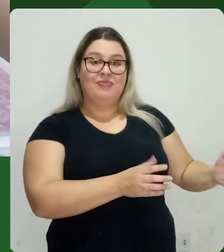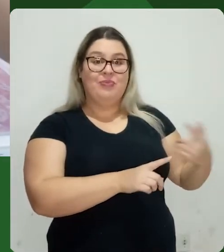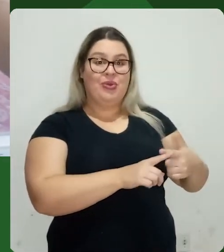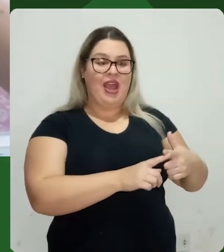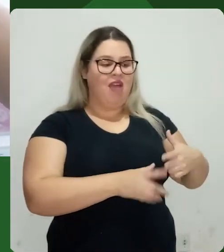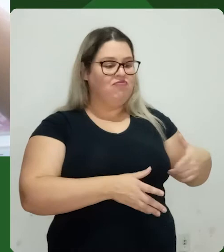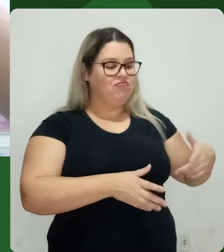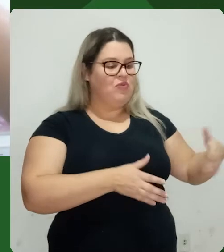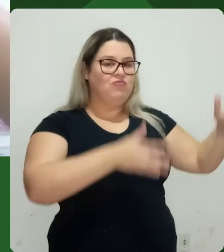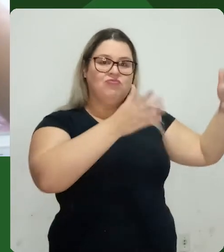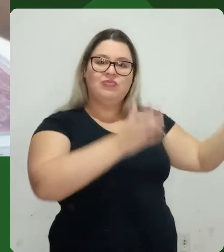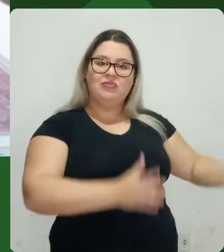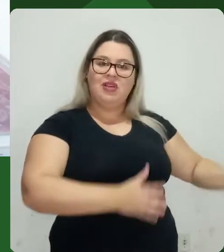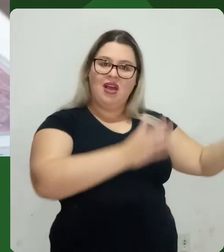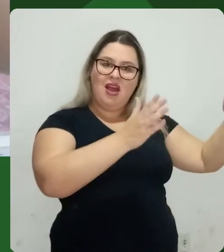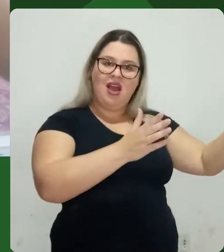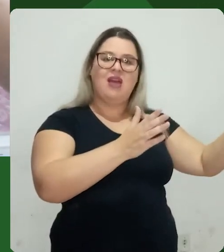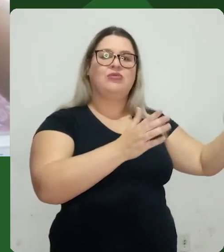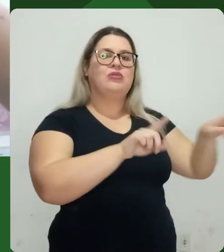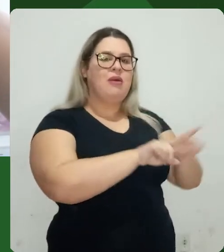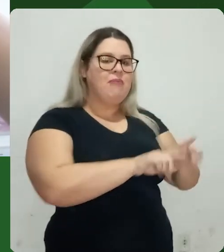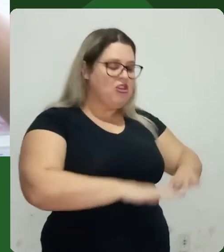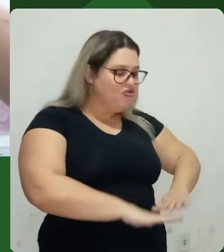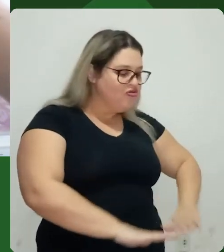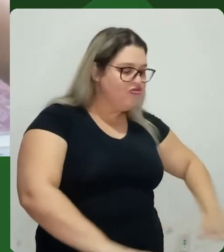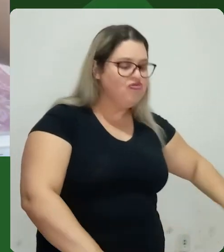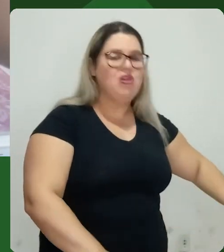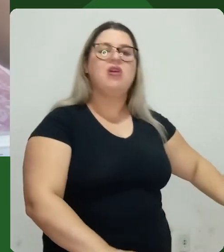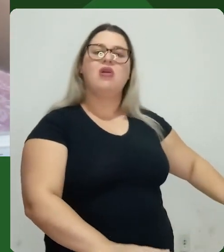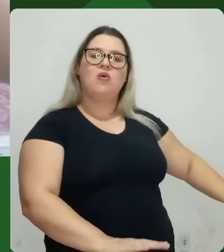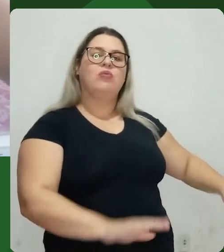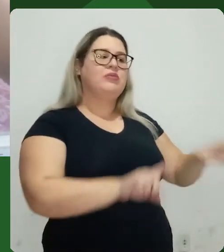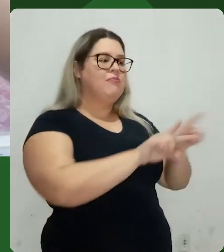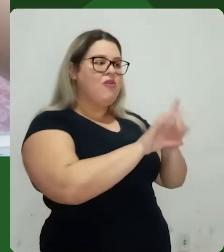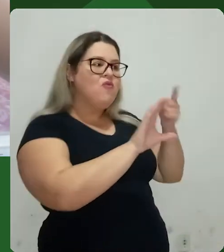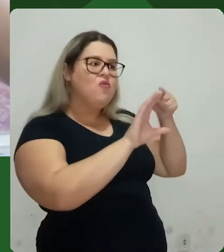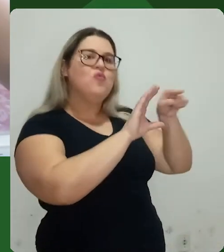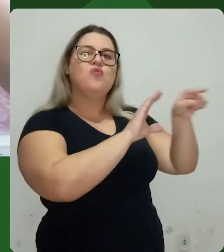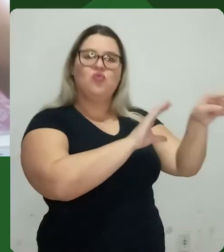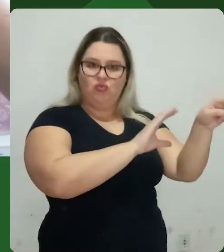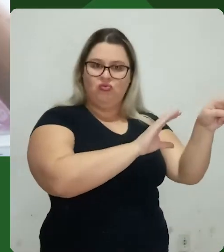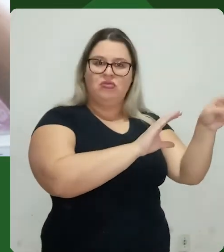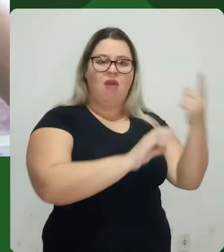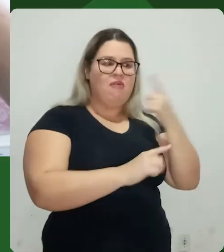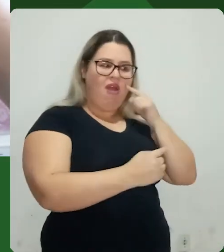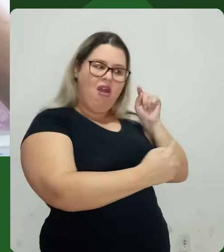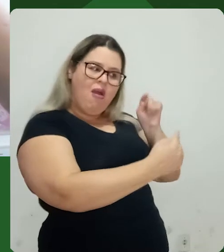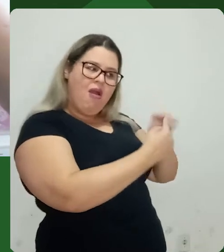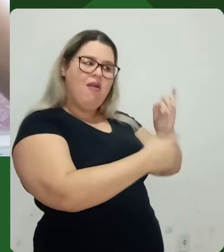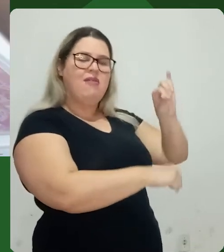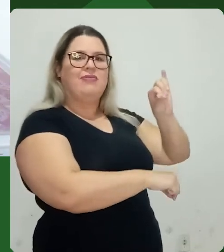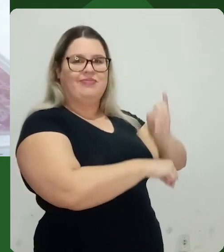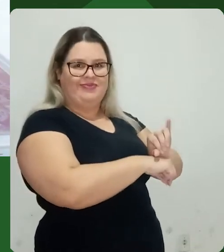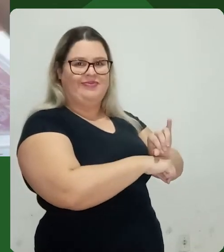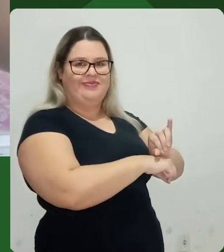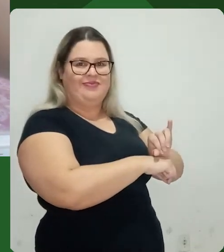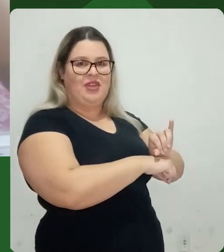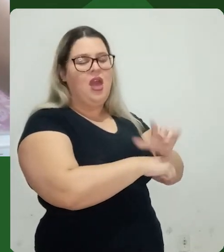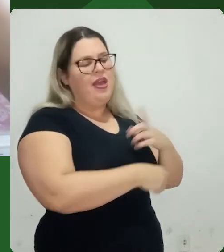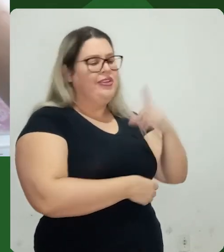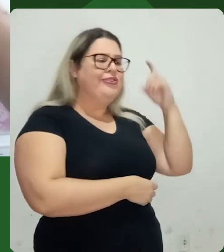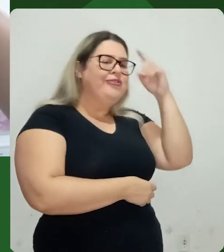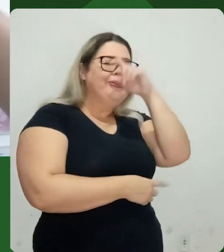caixa com a intenção de ter um pouco mais de espaço ali de chão, de fundo, da parte preta reflexiva, tentar